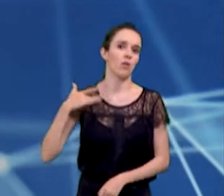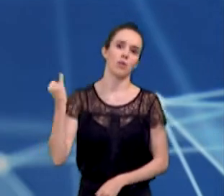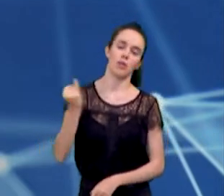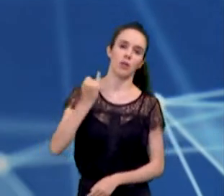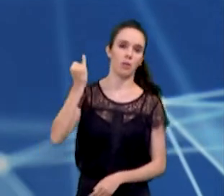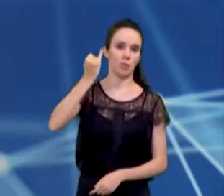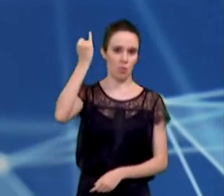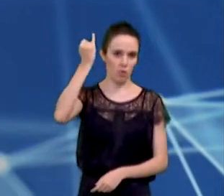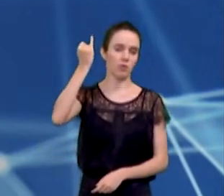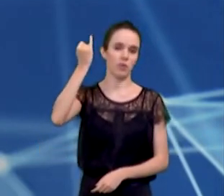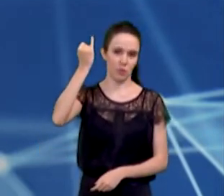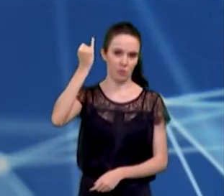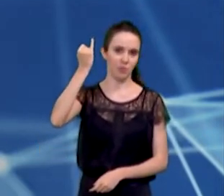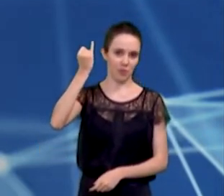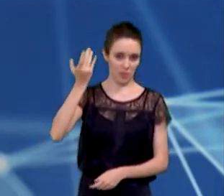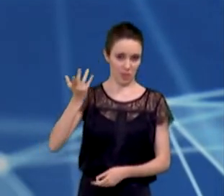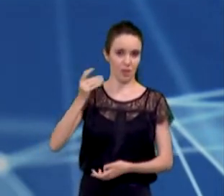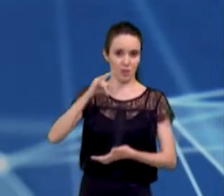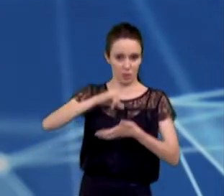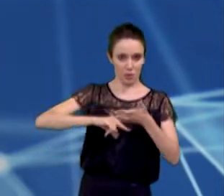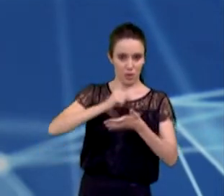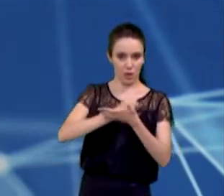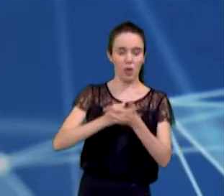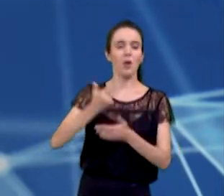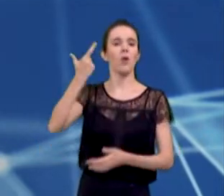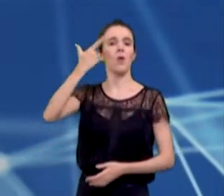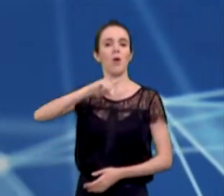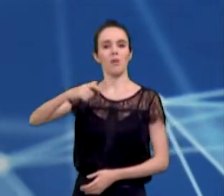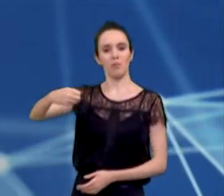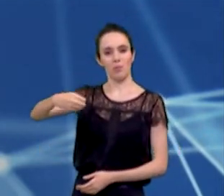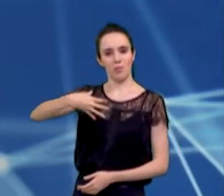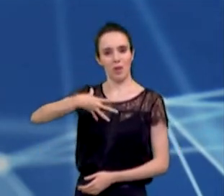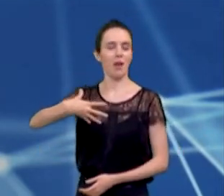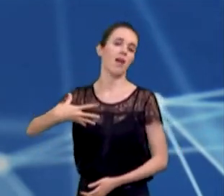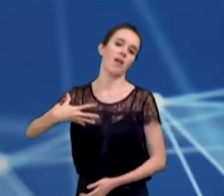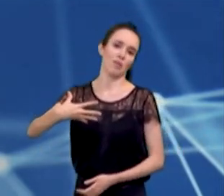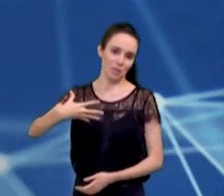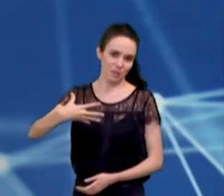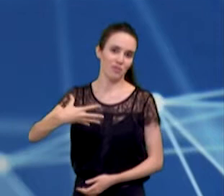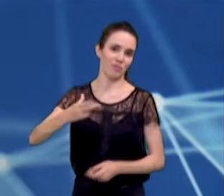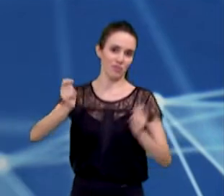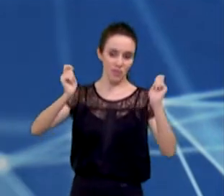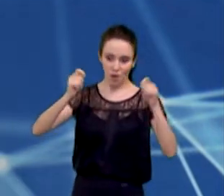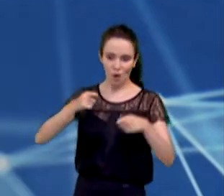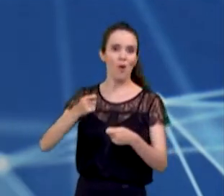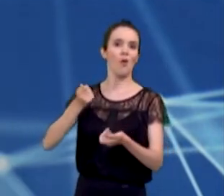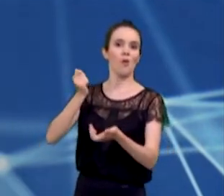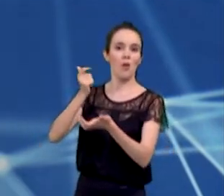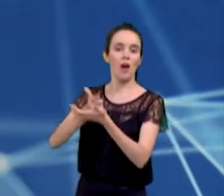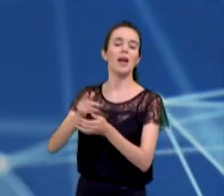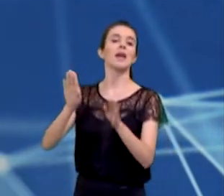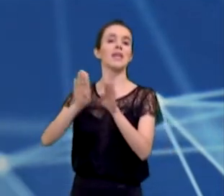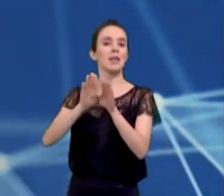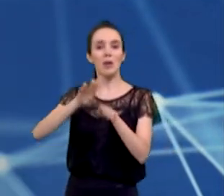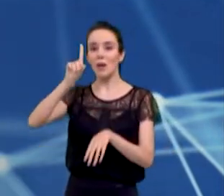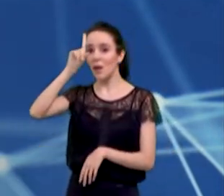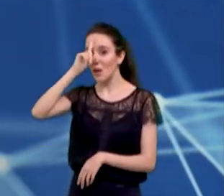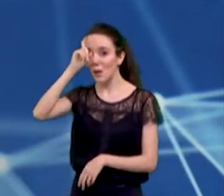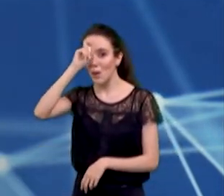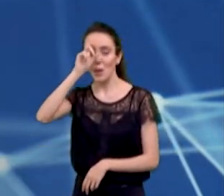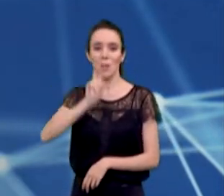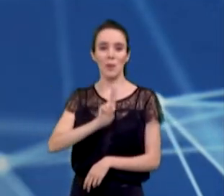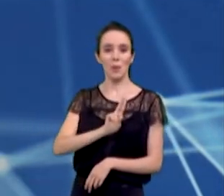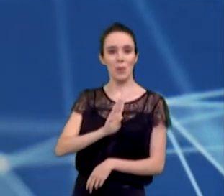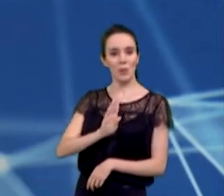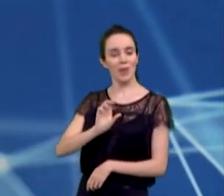COAPS, nós conseguimos comprar um raio-x digital. Através do COAPS, nós conseguimos reformar as UBSs do Alto da Ponte